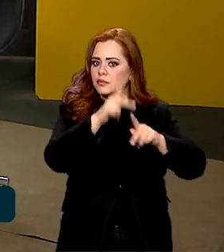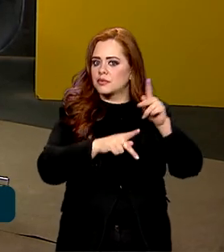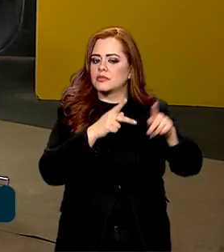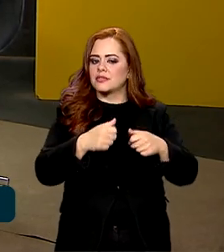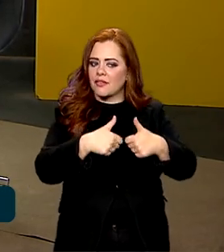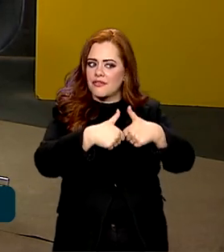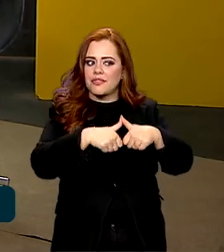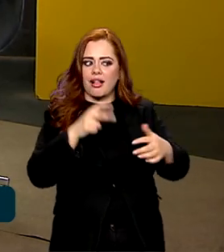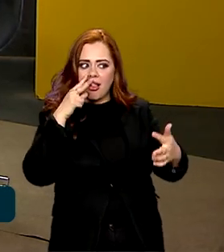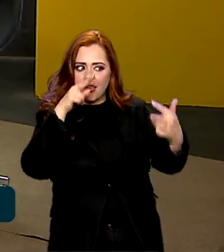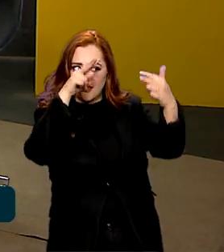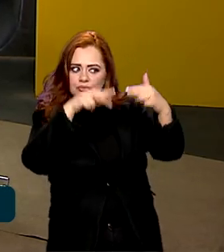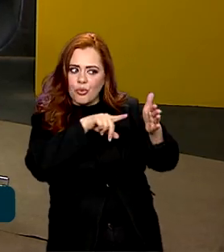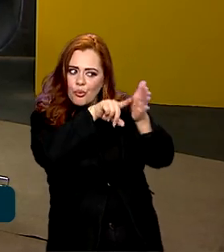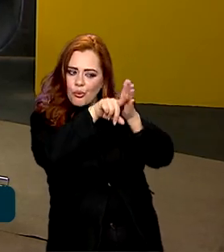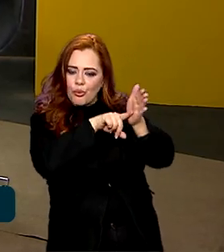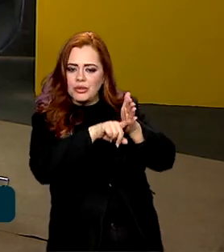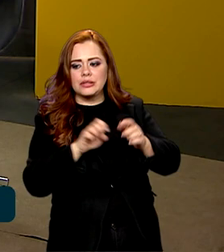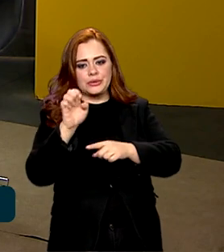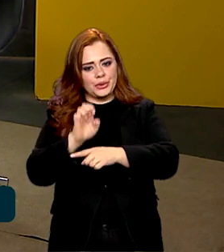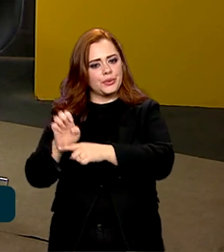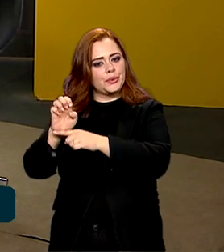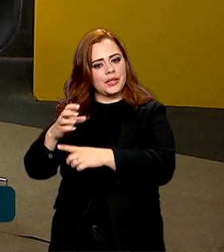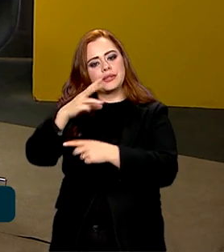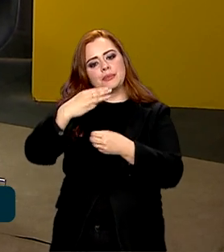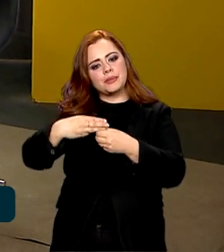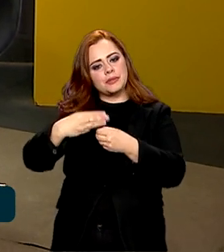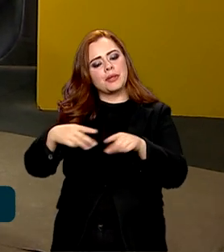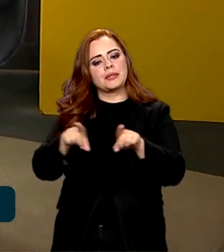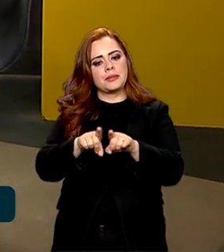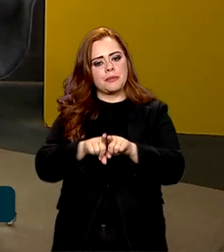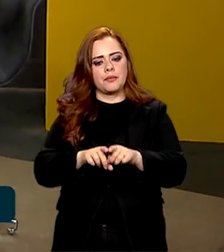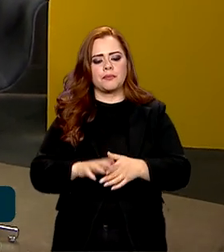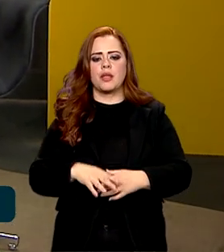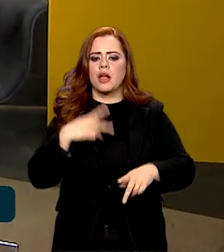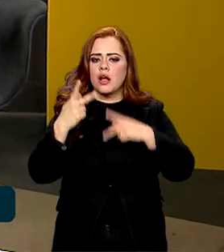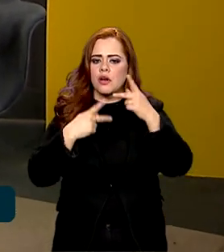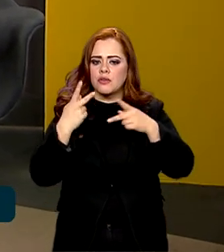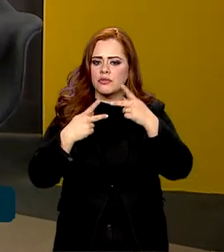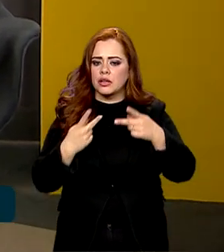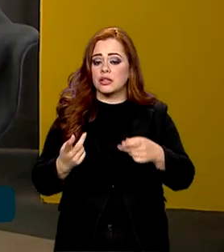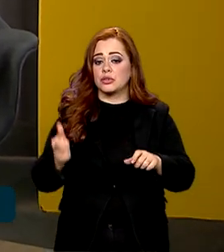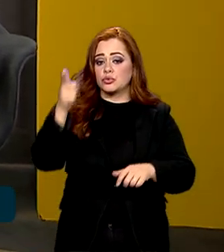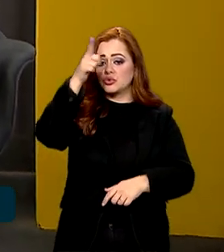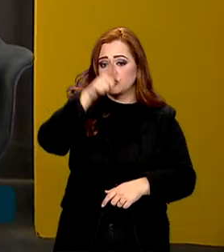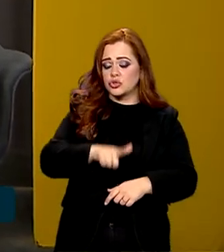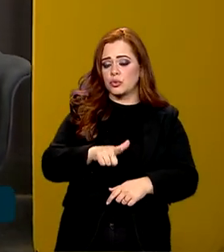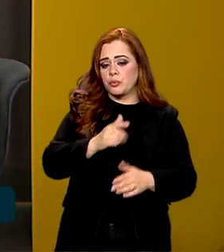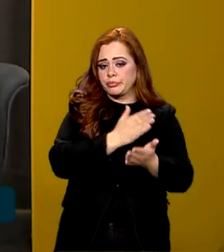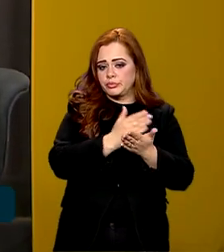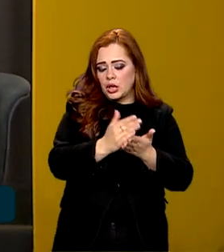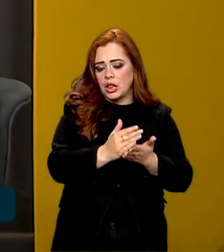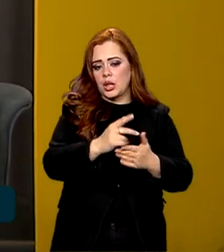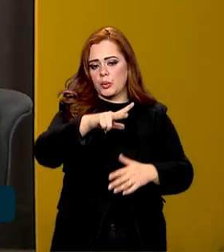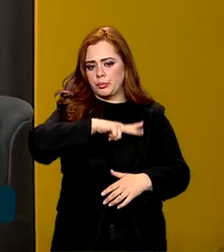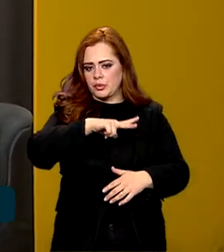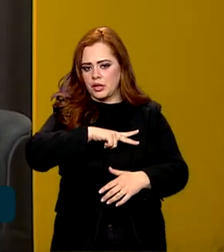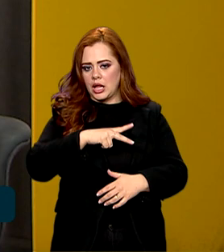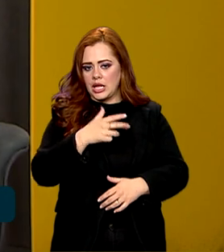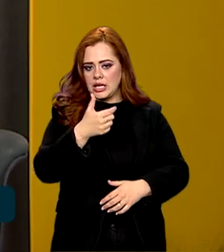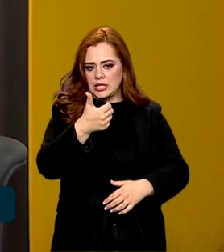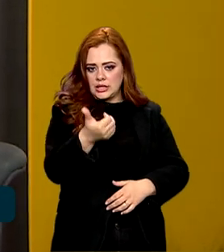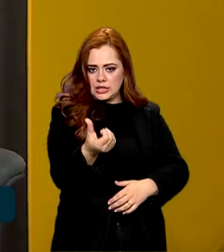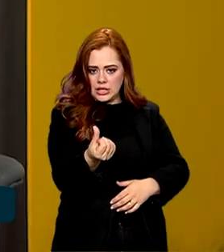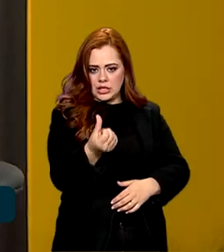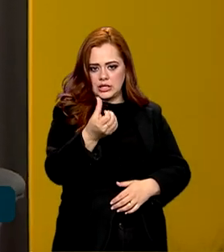gestores estaduais e municipais, né? Agora, falando novamente da iniciativa privada, está previsto o valor de 612